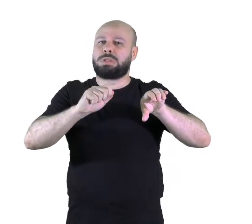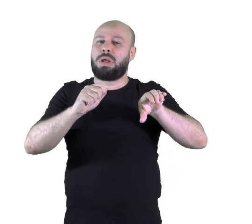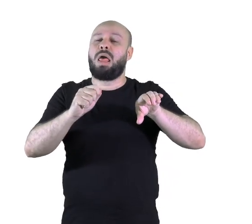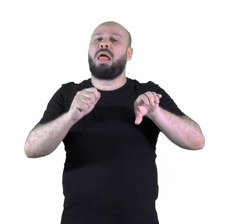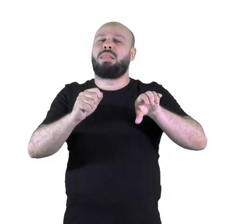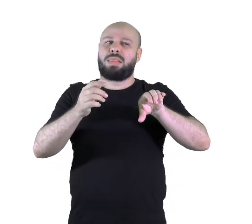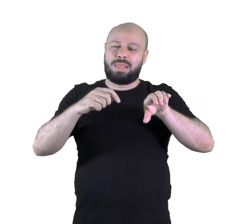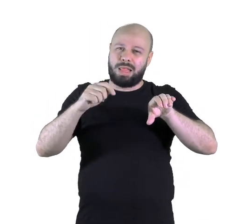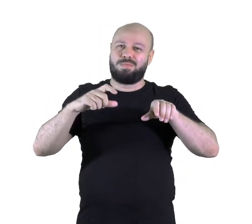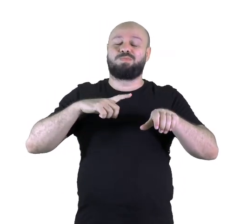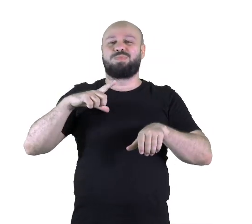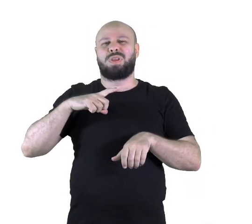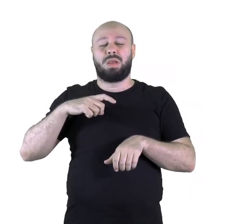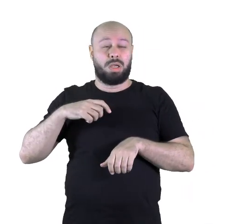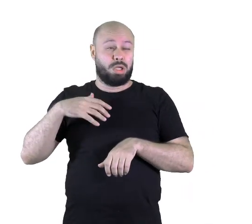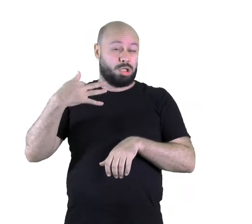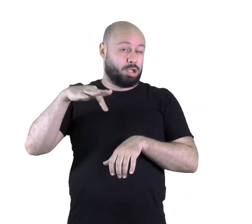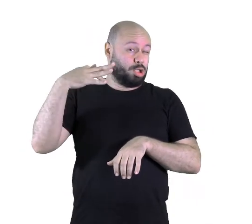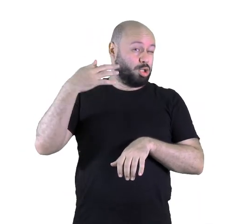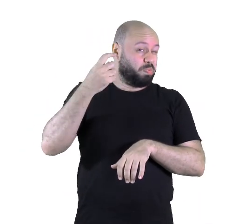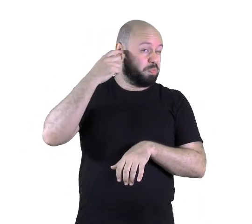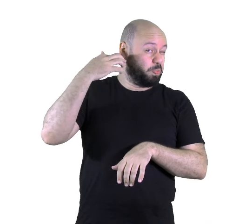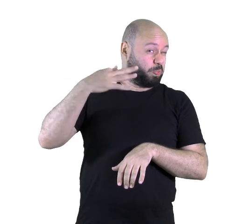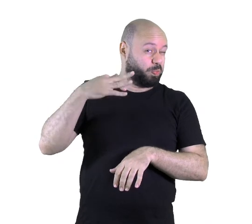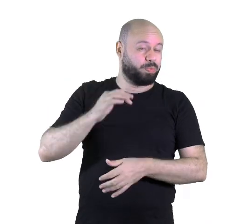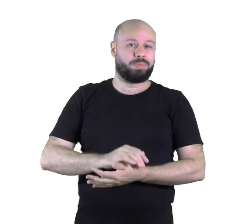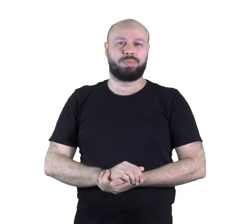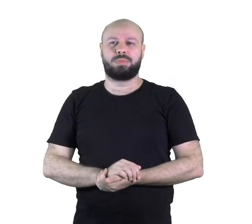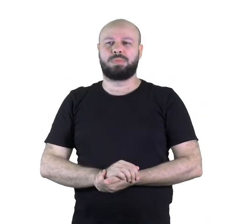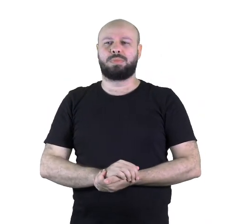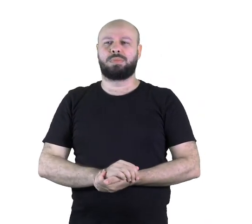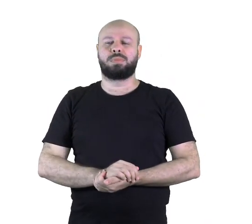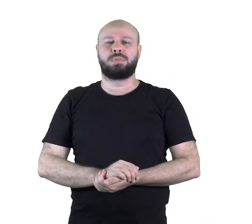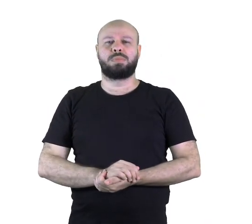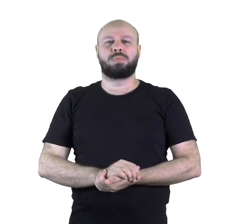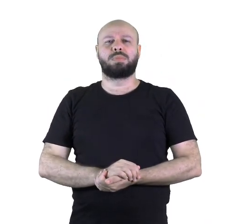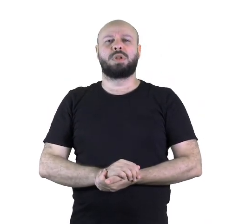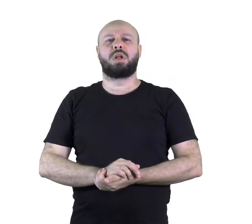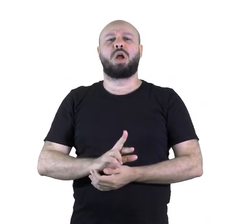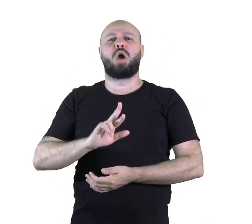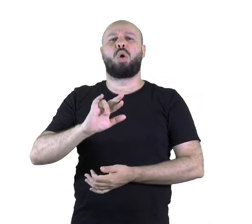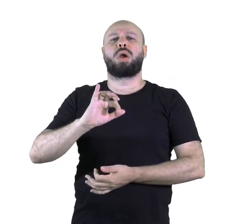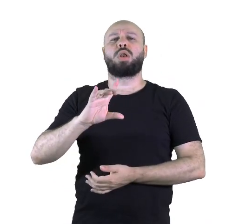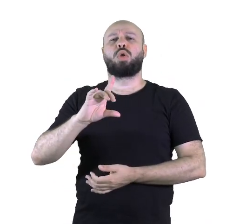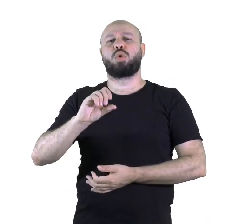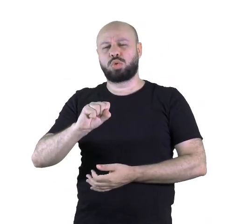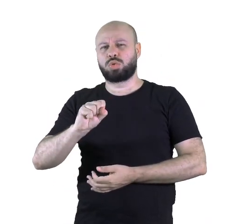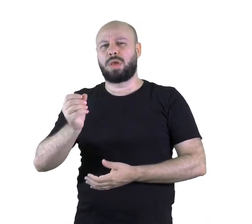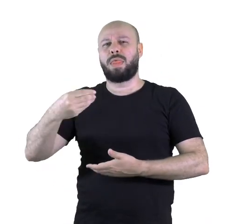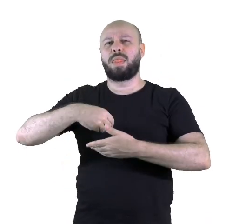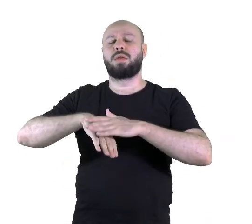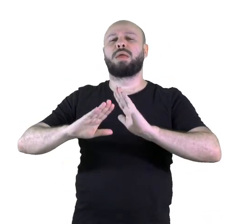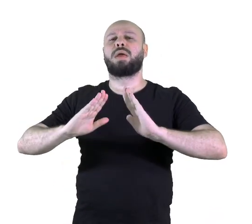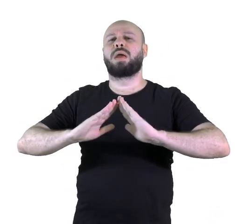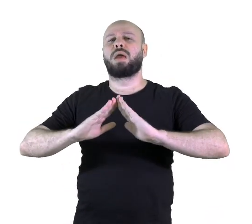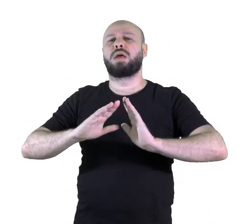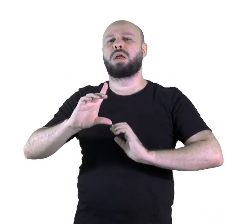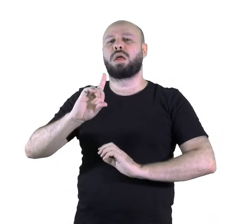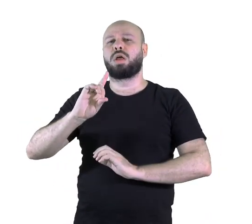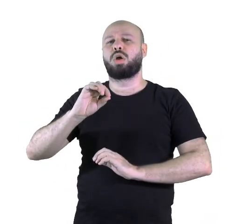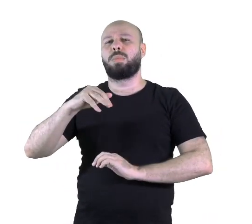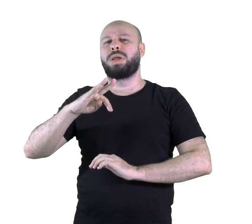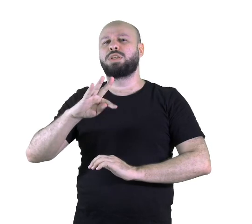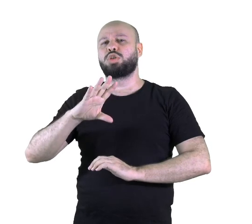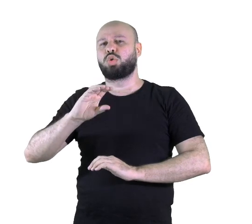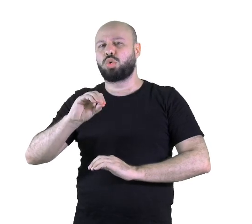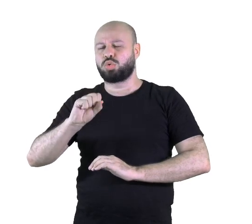provocar a dor de ouvido. Os domésticos, os ruídos domésticos são aqueles sons quando ligam em